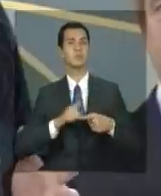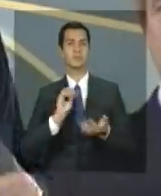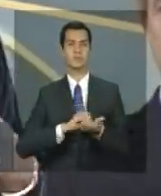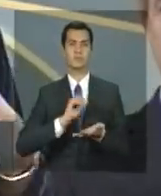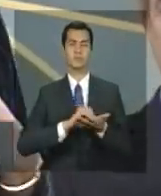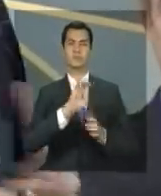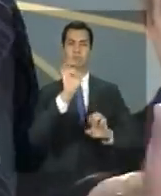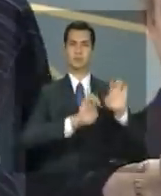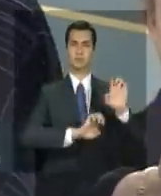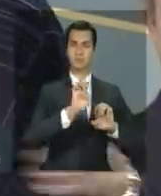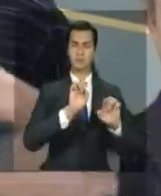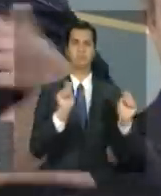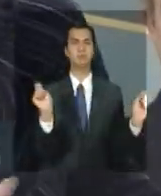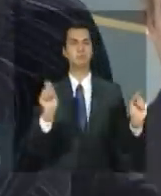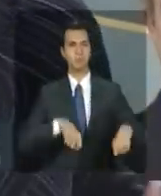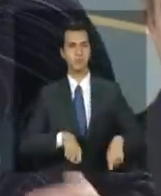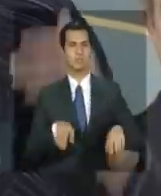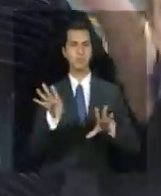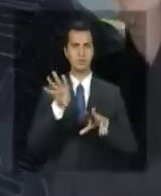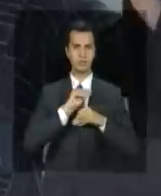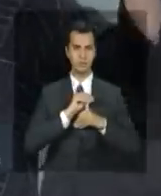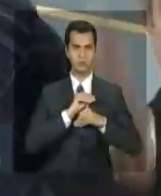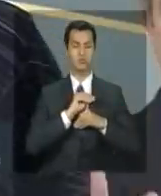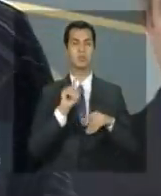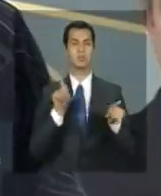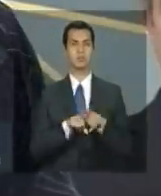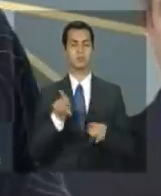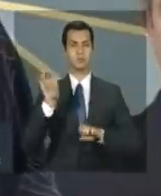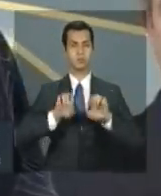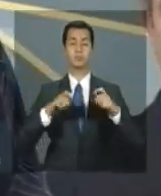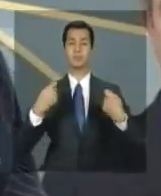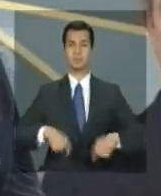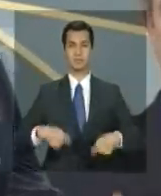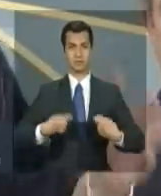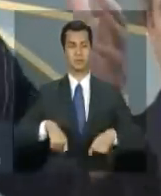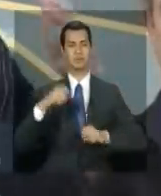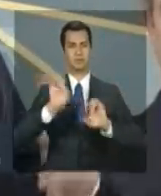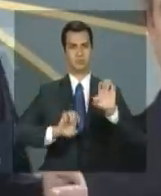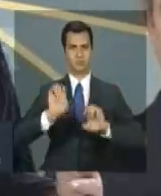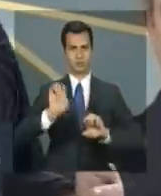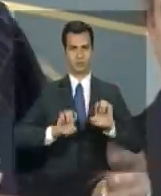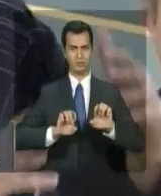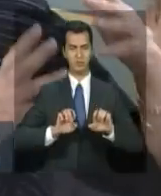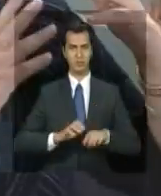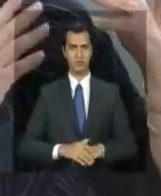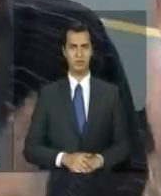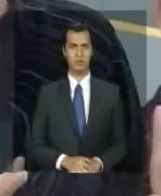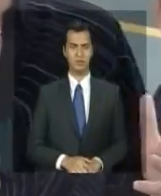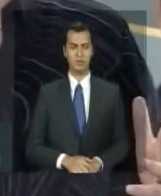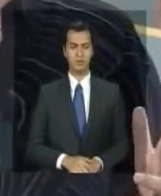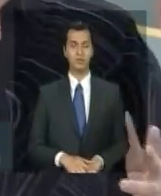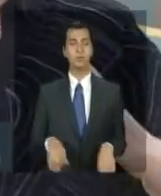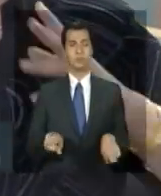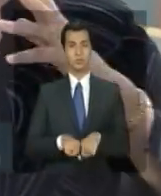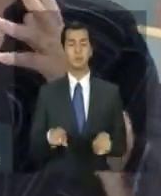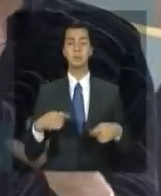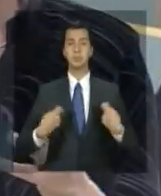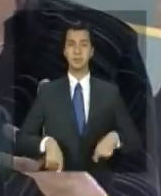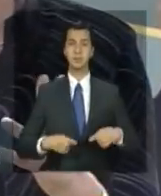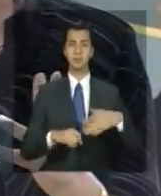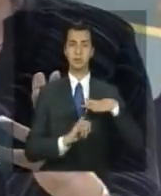empresa privada empresa pública há que ter uma empresa e não tenha um instituto